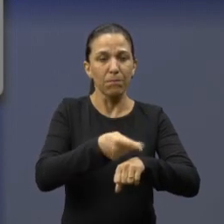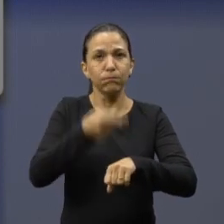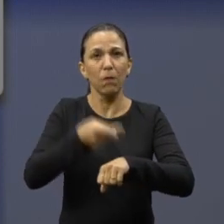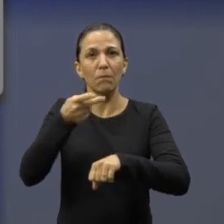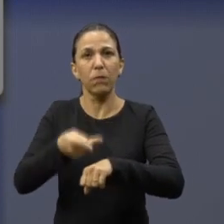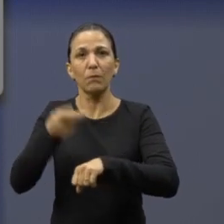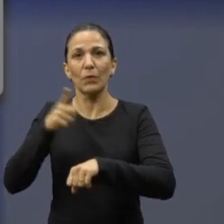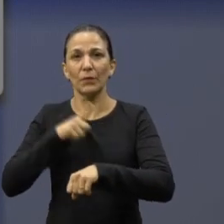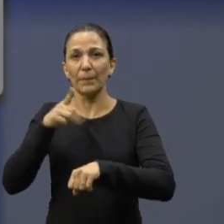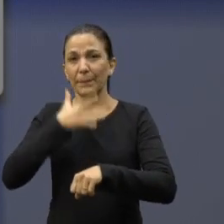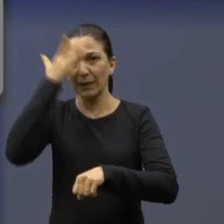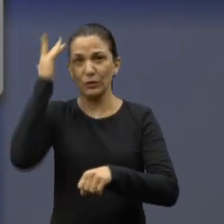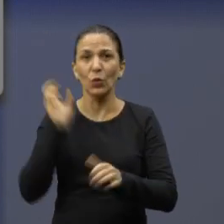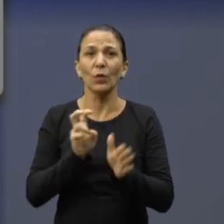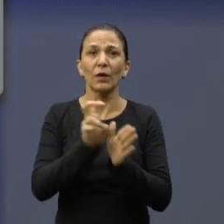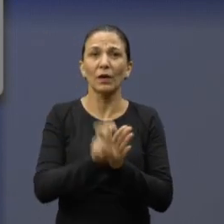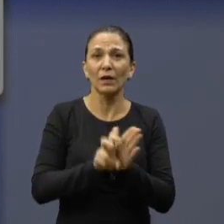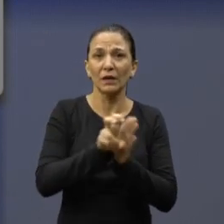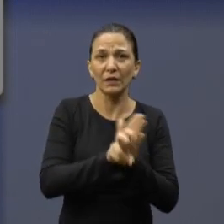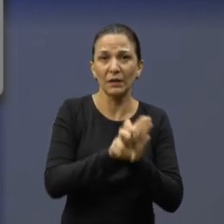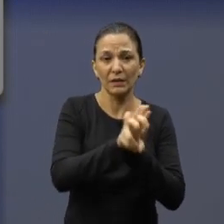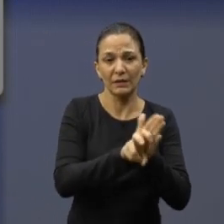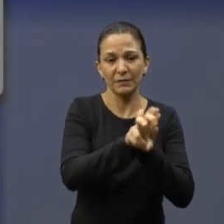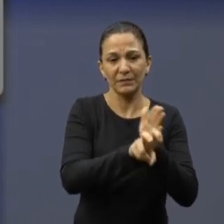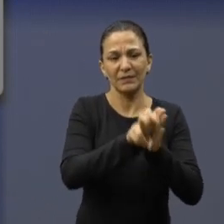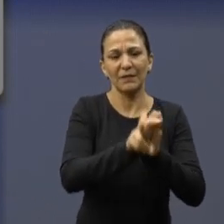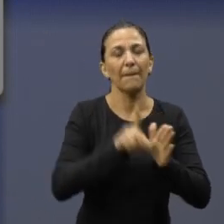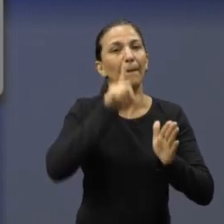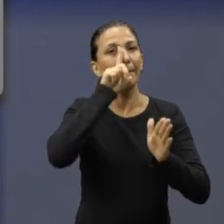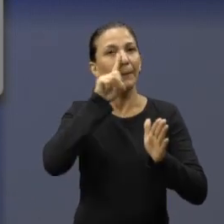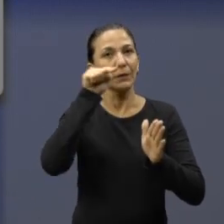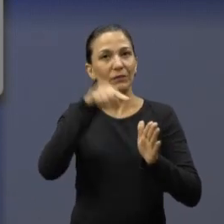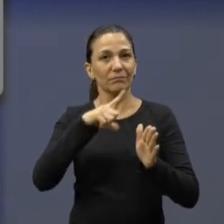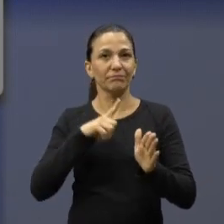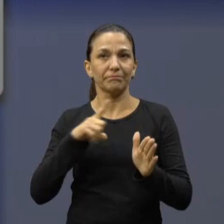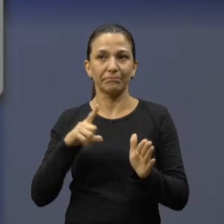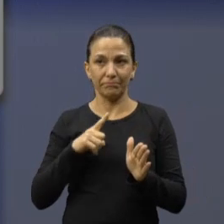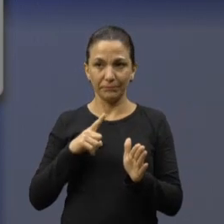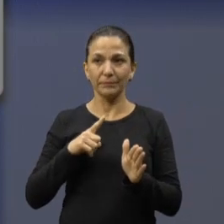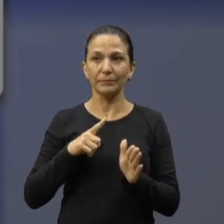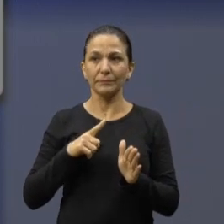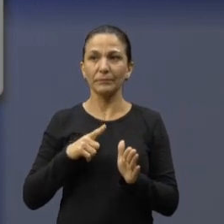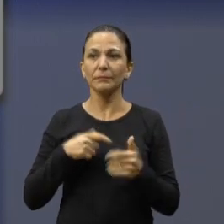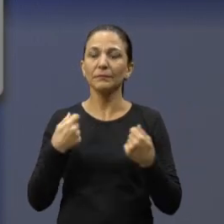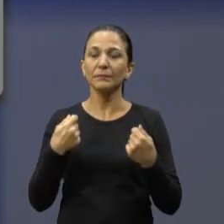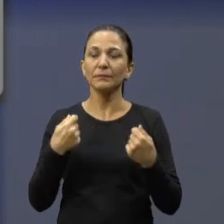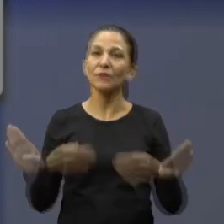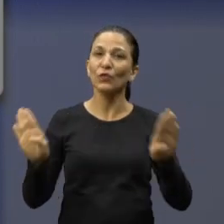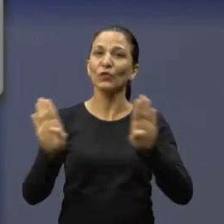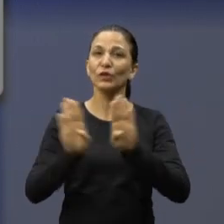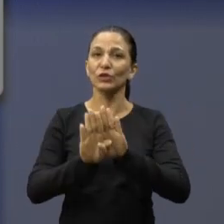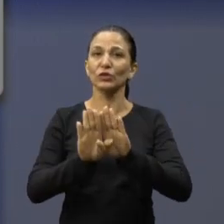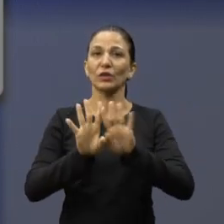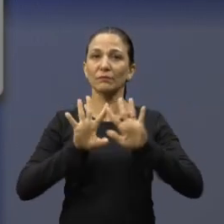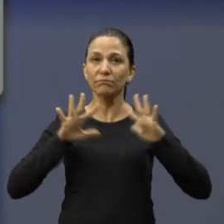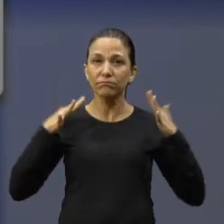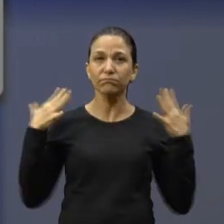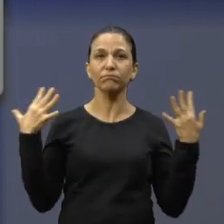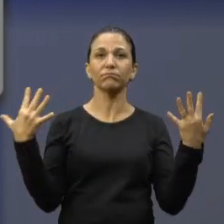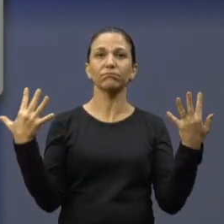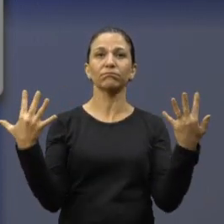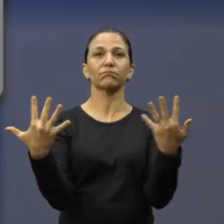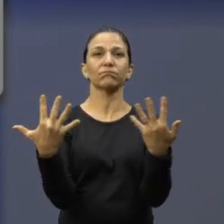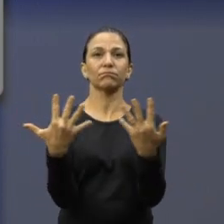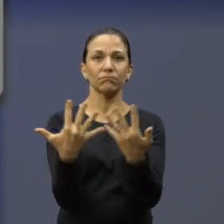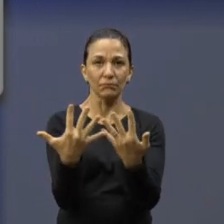cadeirantes que trafegam nas calçadas em torno do teatro. Pois, no mínimo, deveria estar tudo fechado com placas de alumínio ou